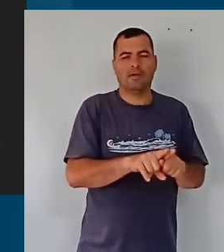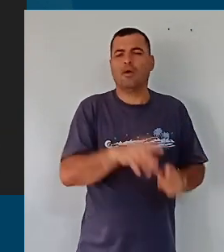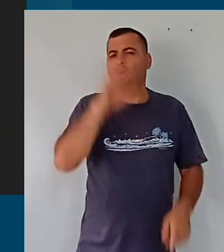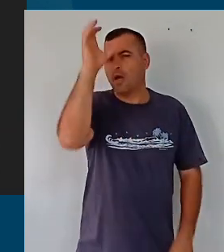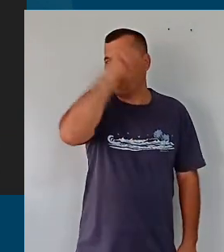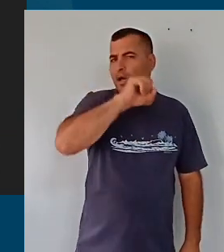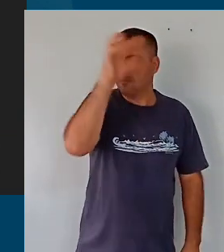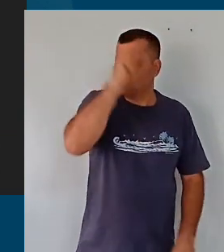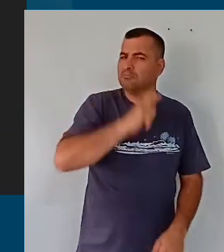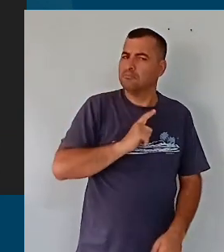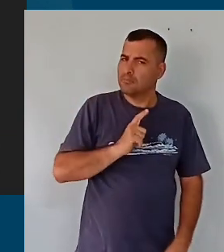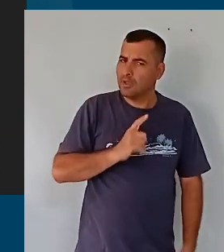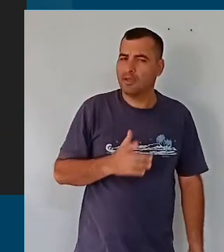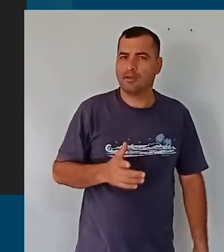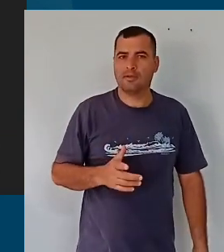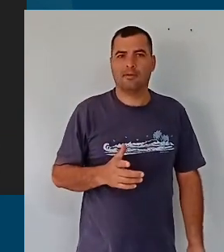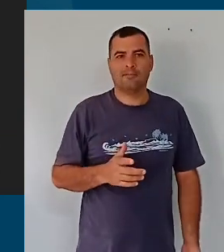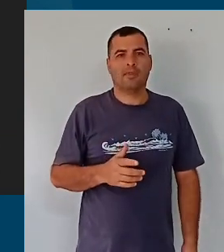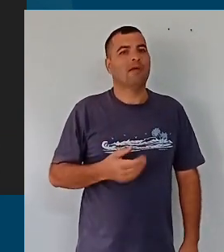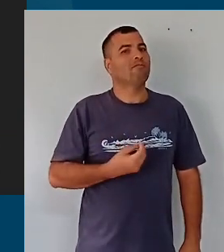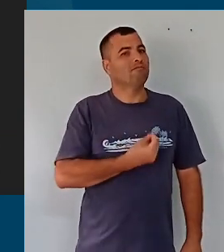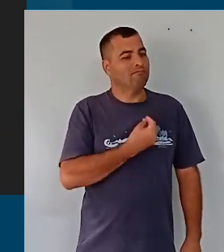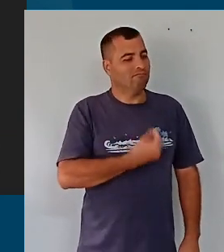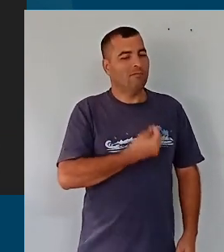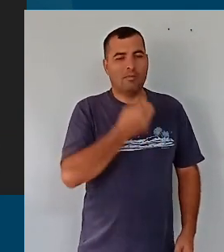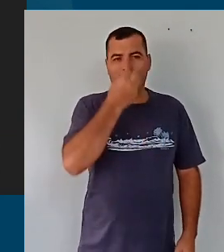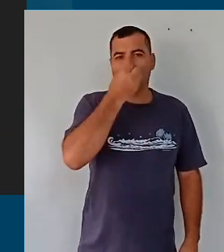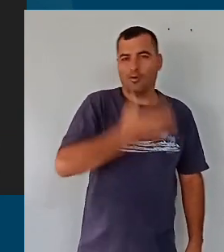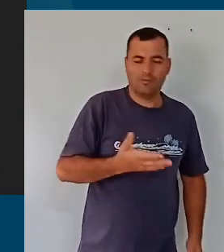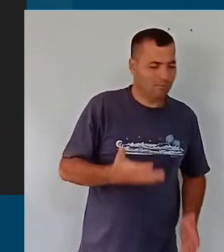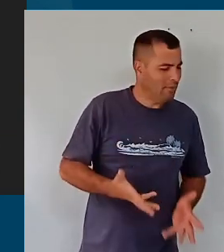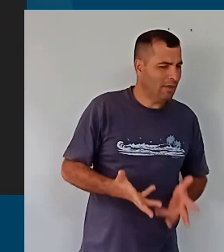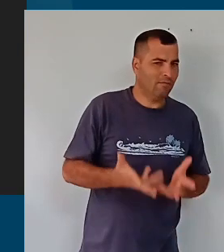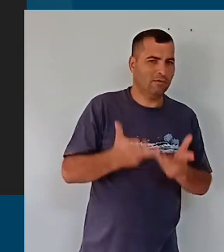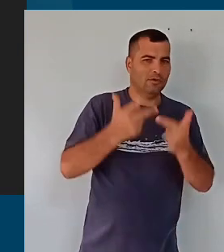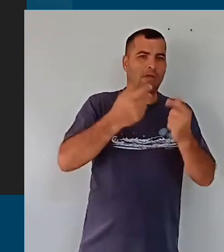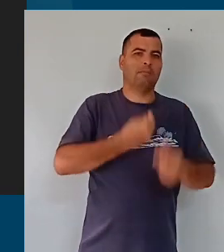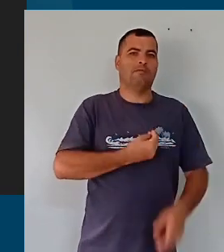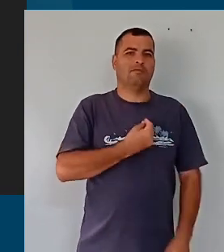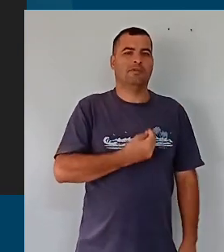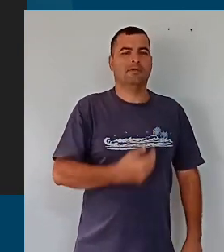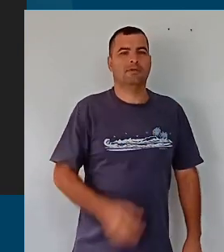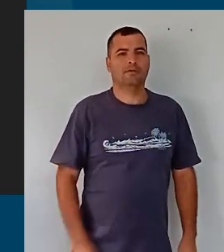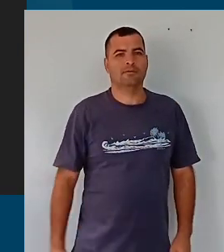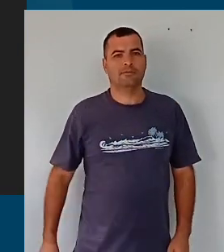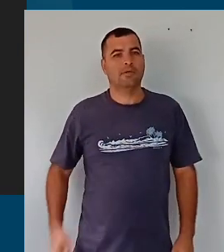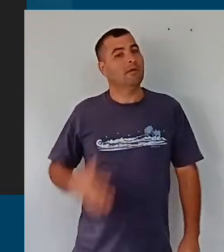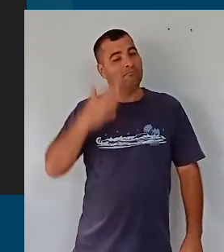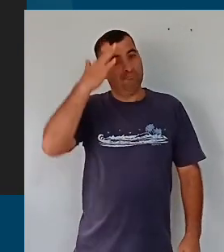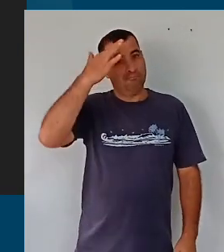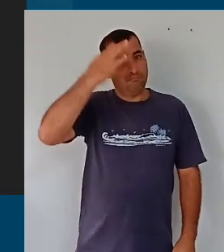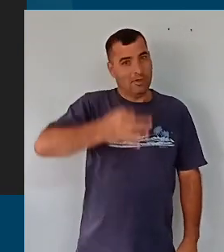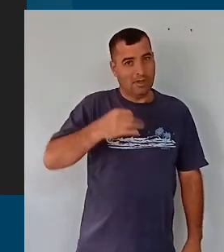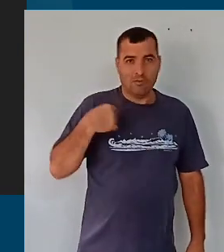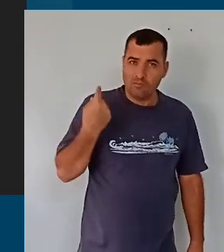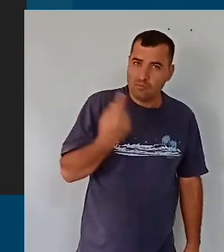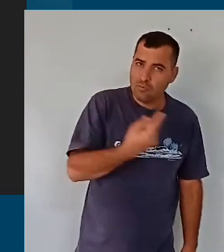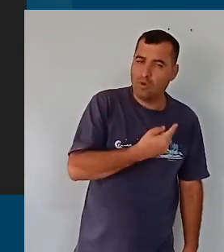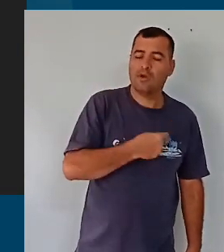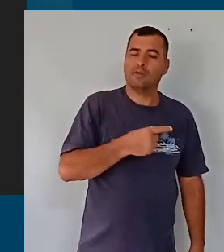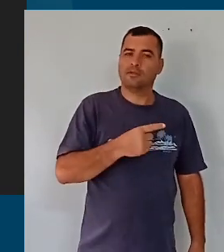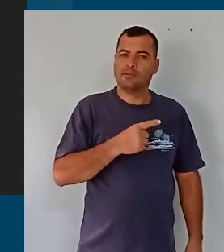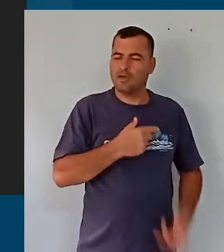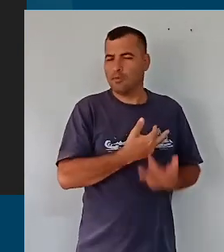aprendo muito com vocês, é uma estação de vivência maravilhosa na minha vida, e tenho certeza que a gente tem